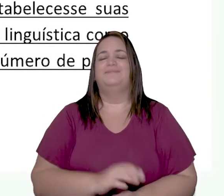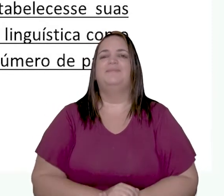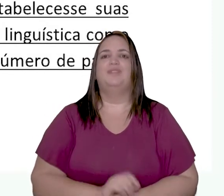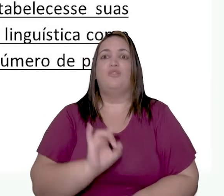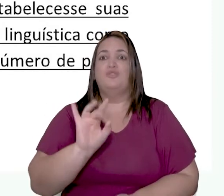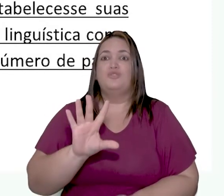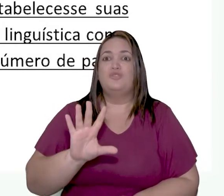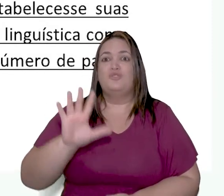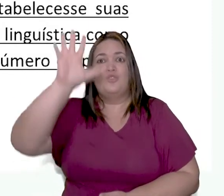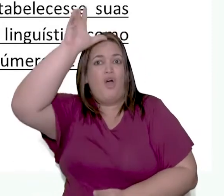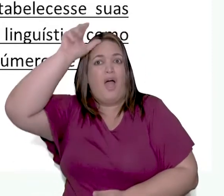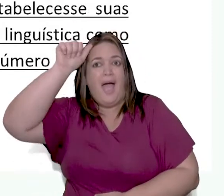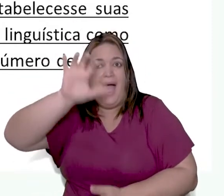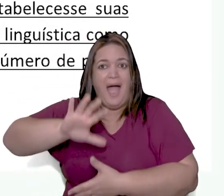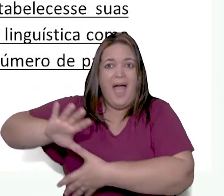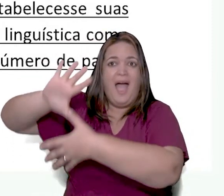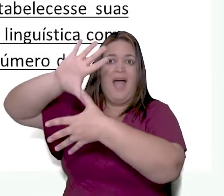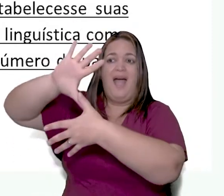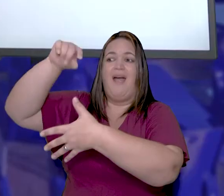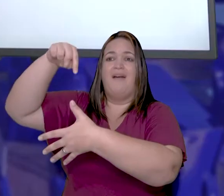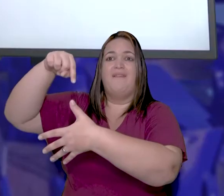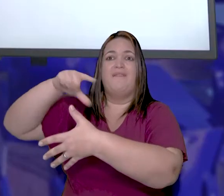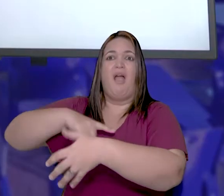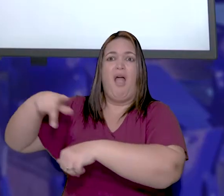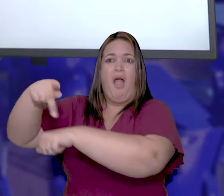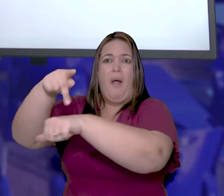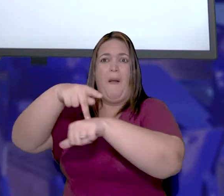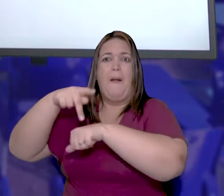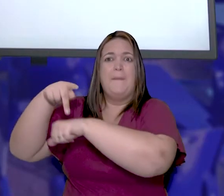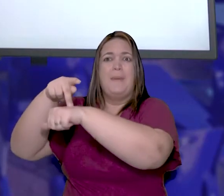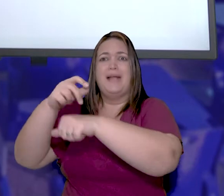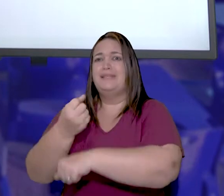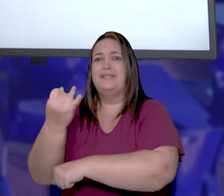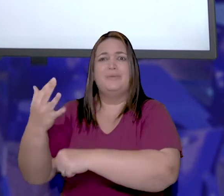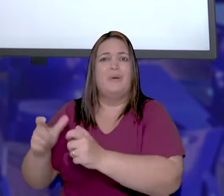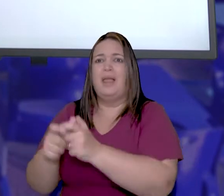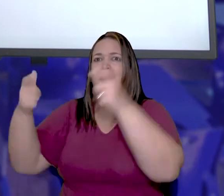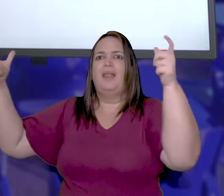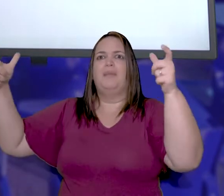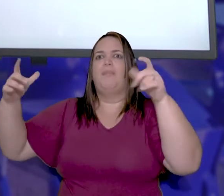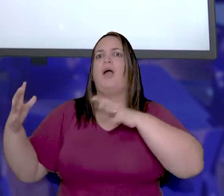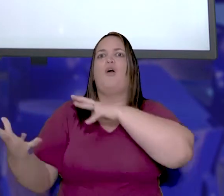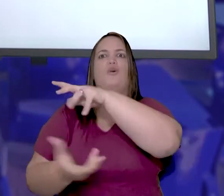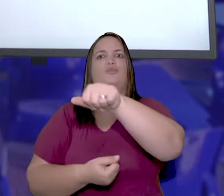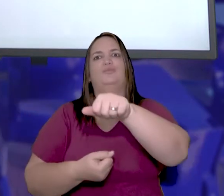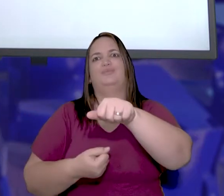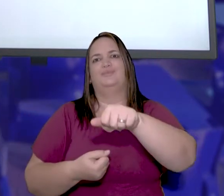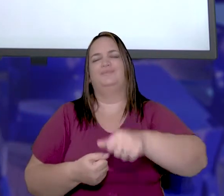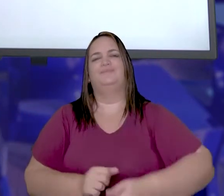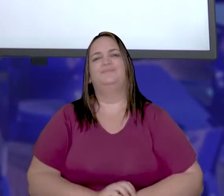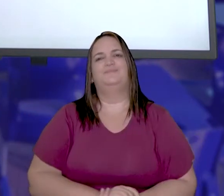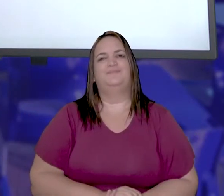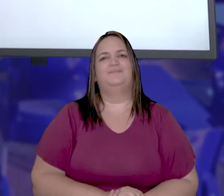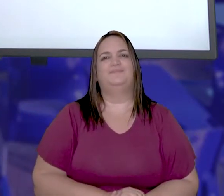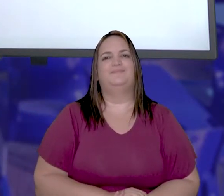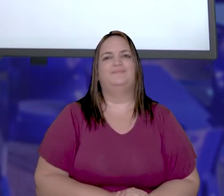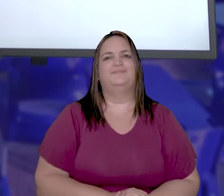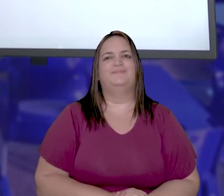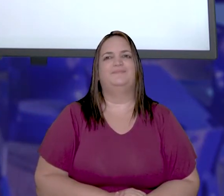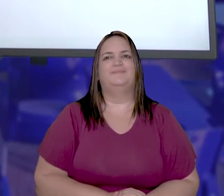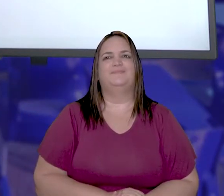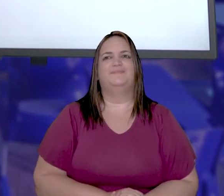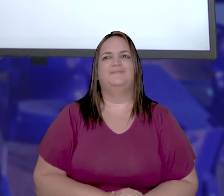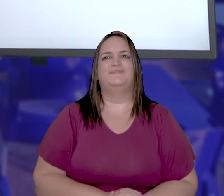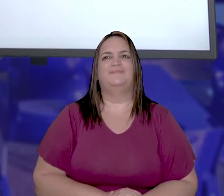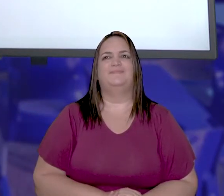de países do mundo atual juntos. Ou seja, só o continente africano superaria todos os países